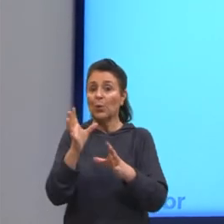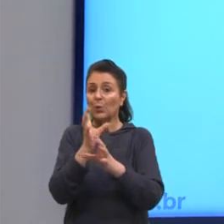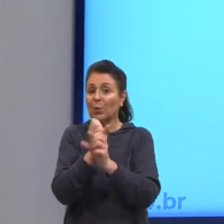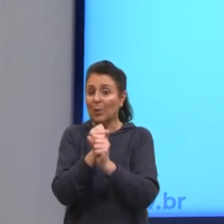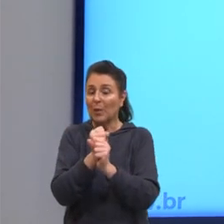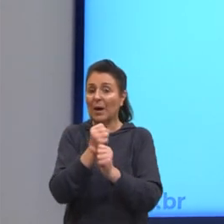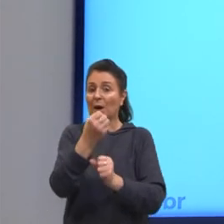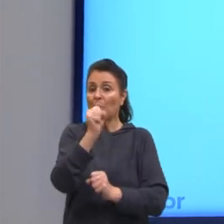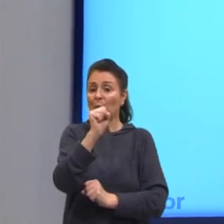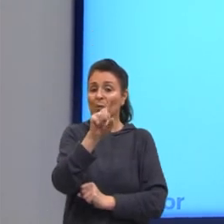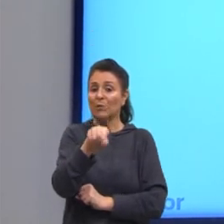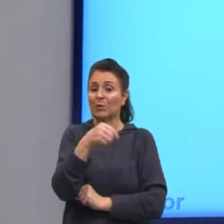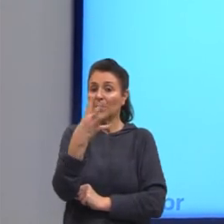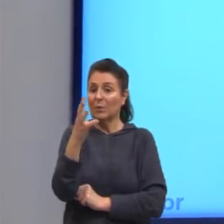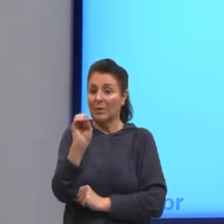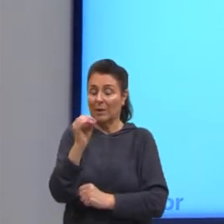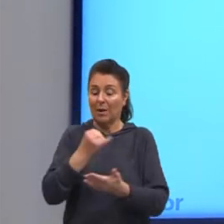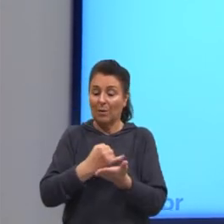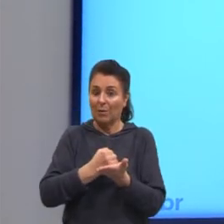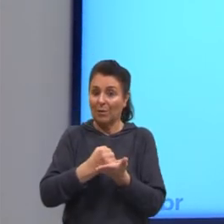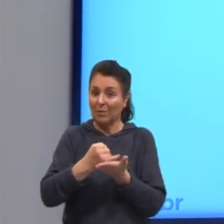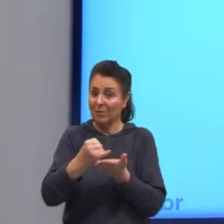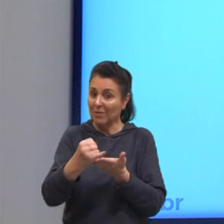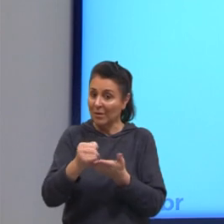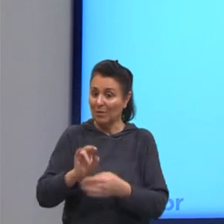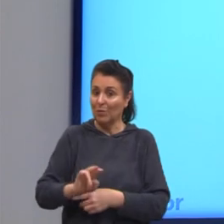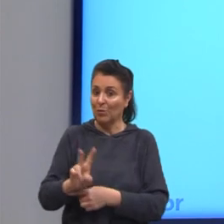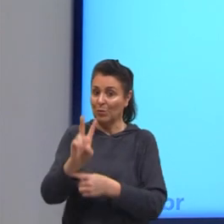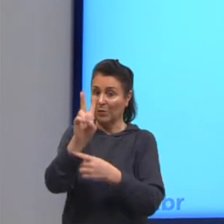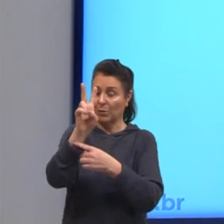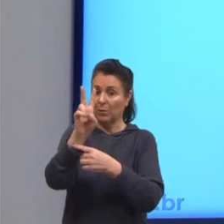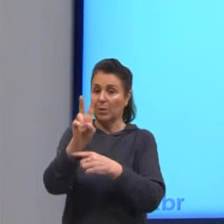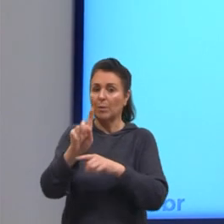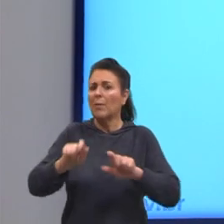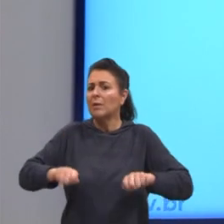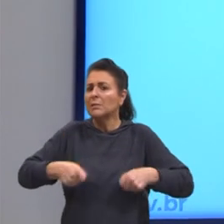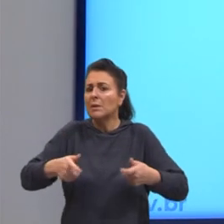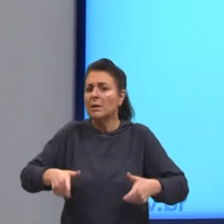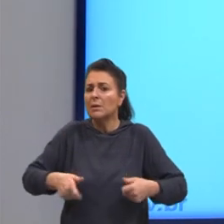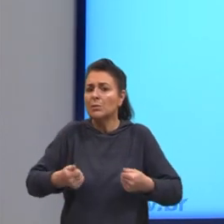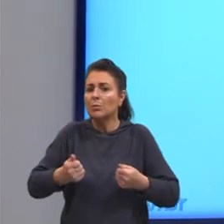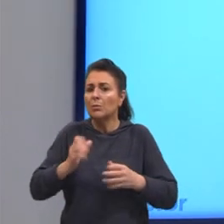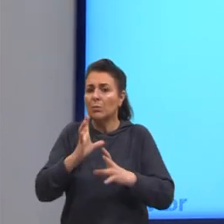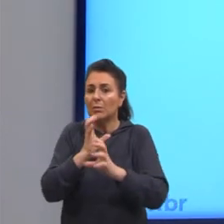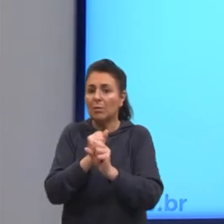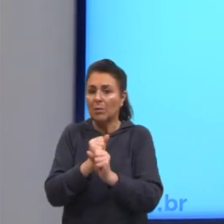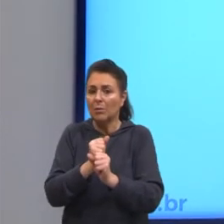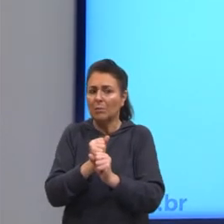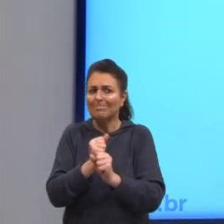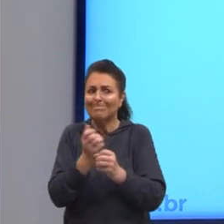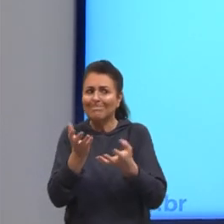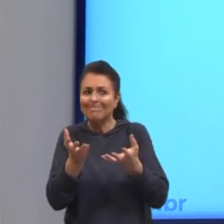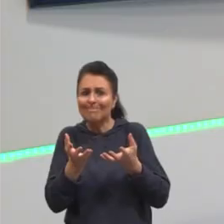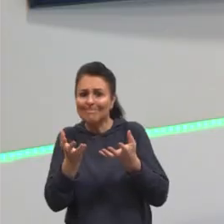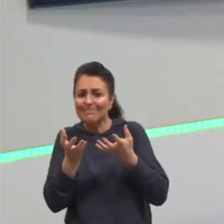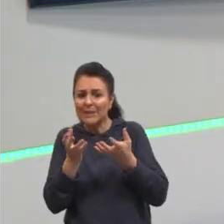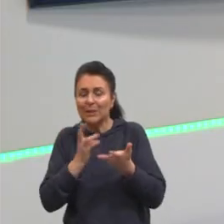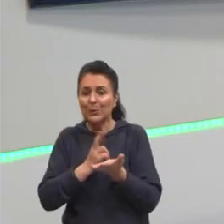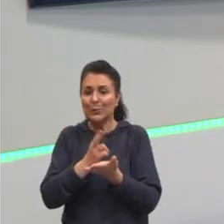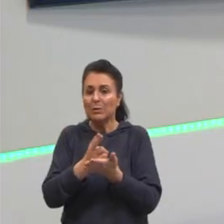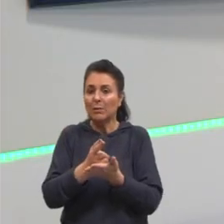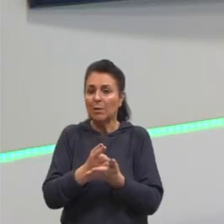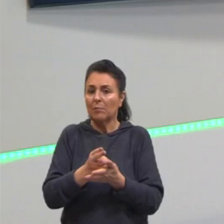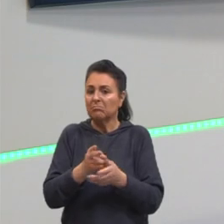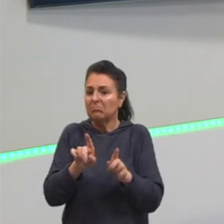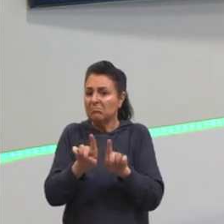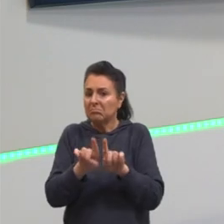Esse aqui eu chamei de valor inicial. Mas o gasto total, a intenção é que permaneça o mesmo.